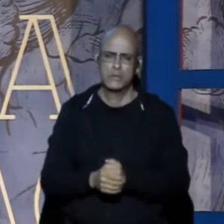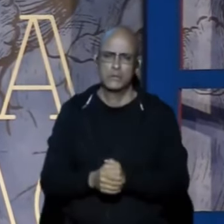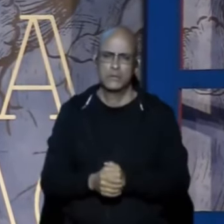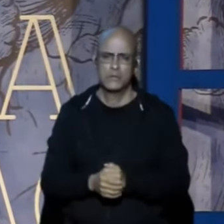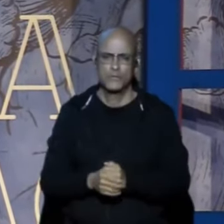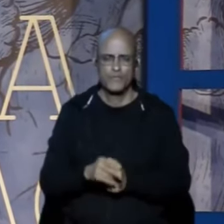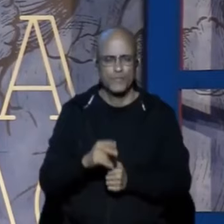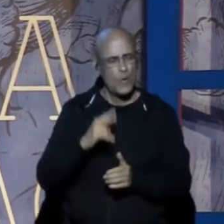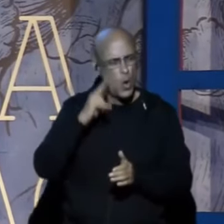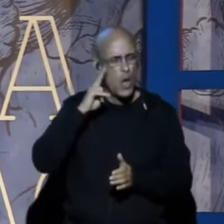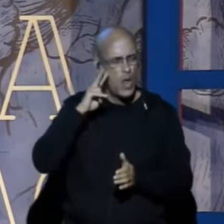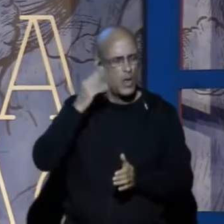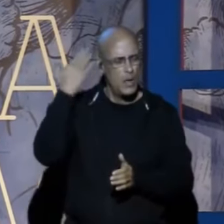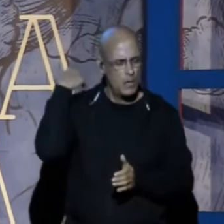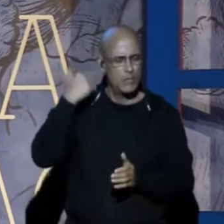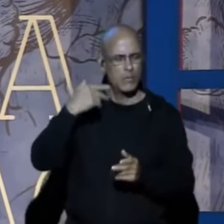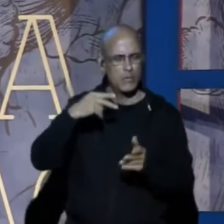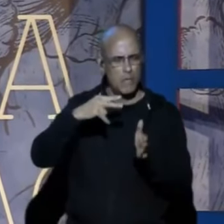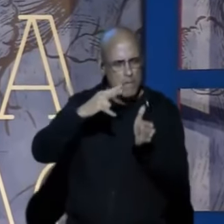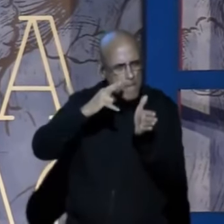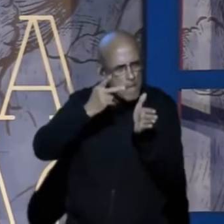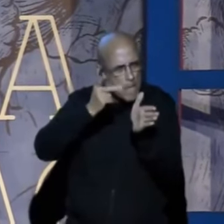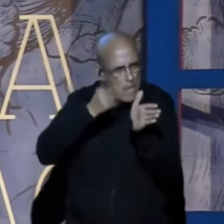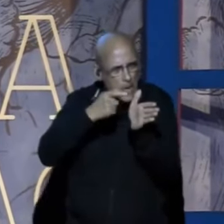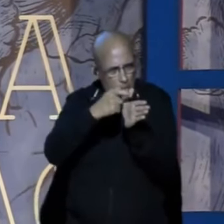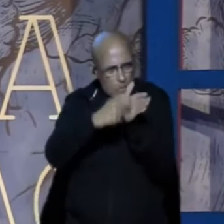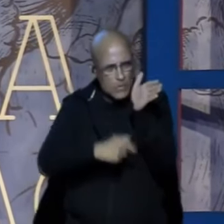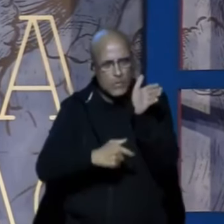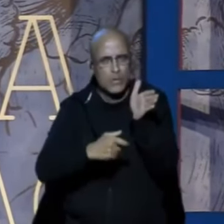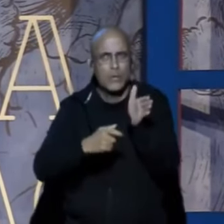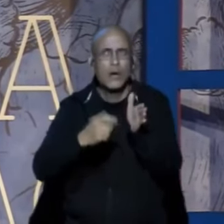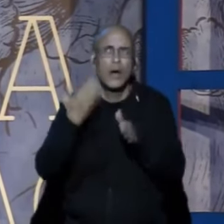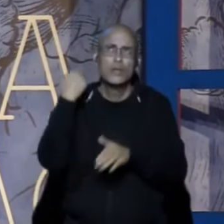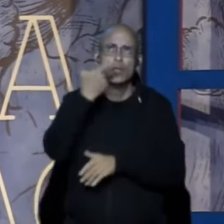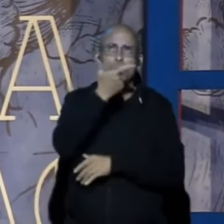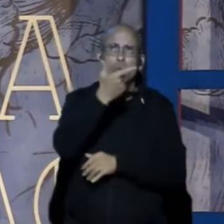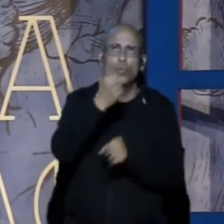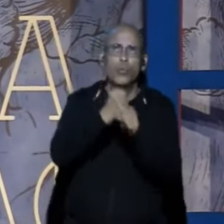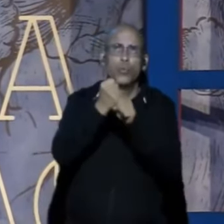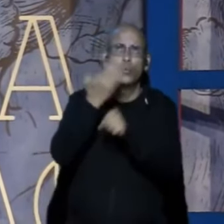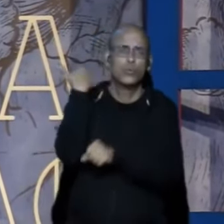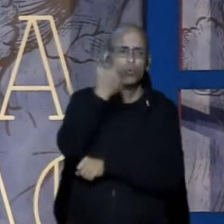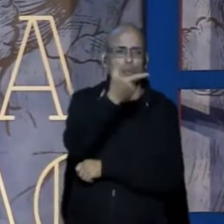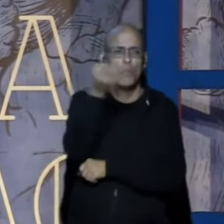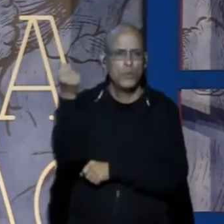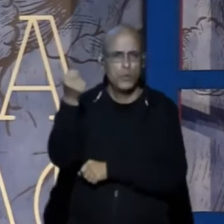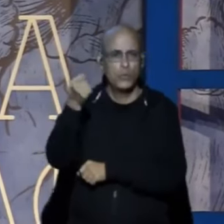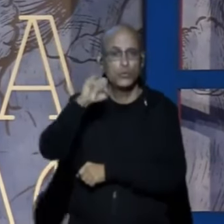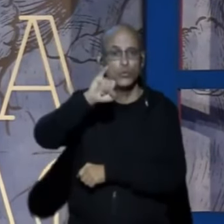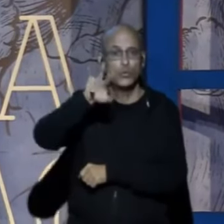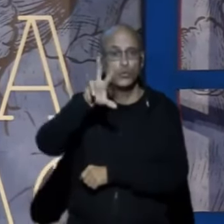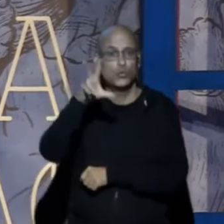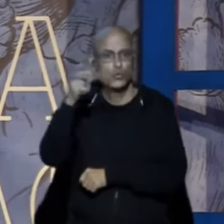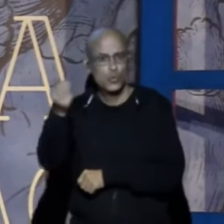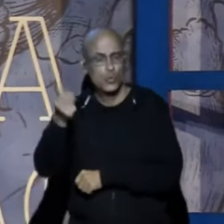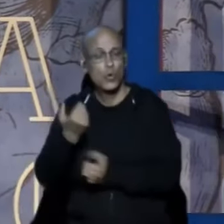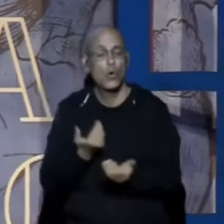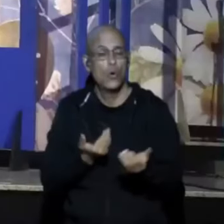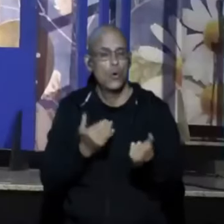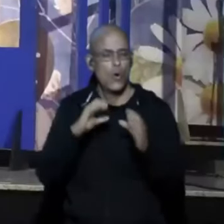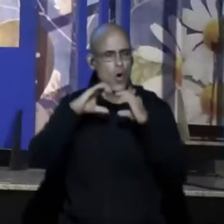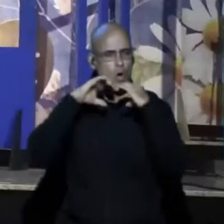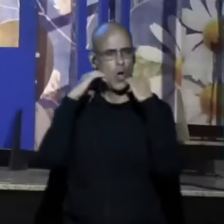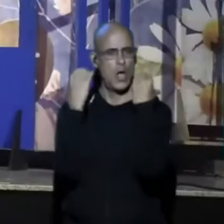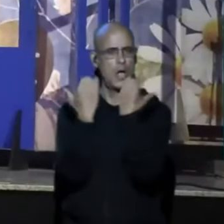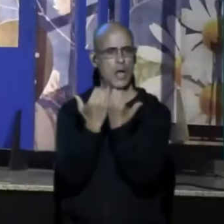Esse texto pregado Em julho do ano 2000 Num congresso de juventude Lá